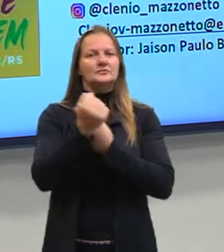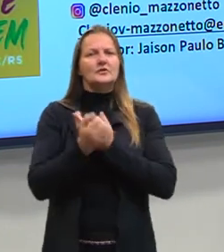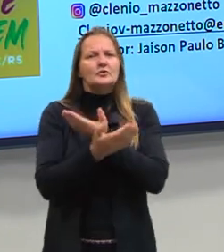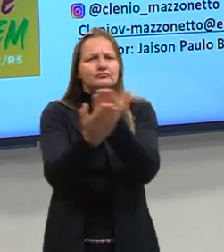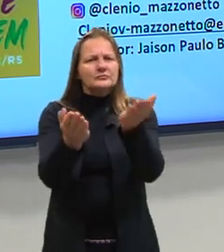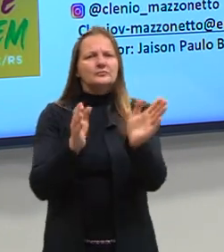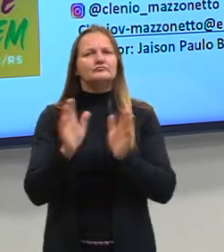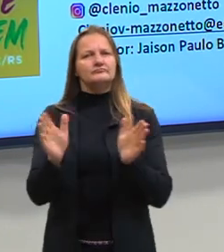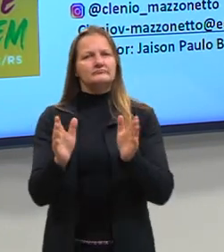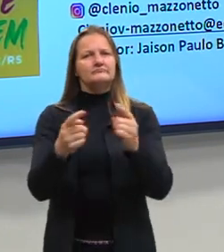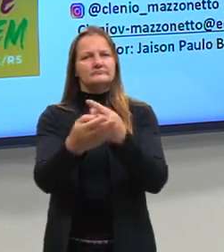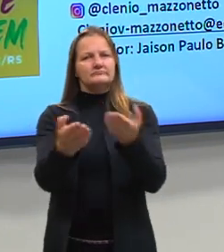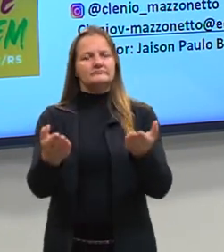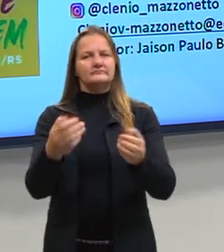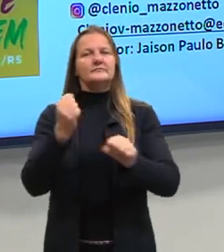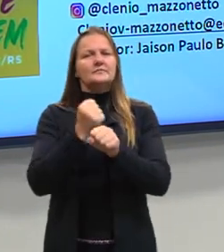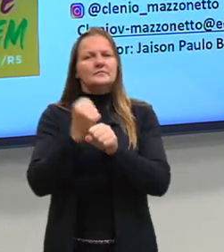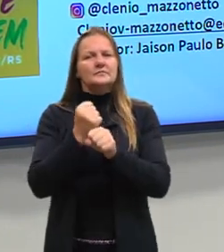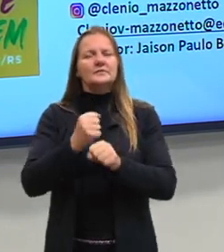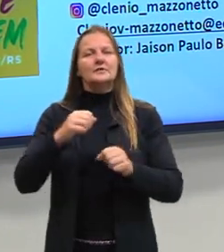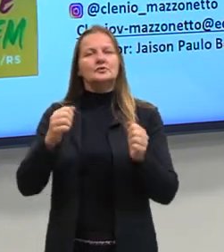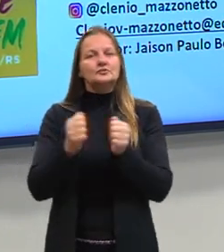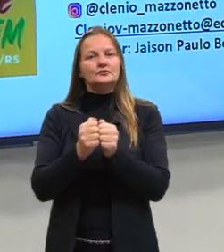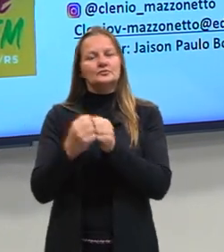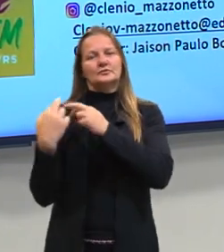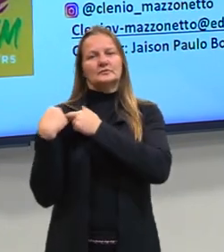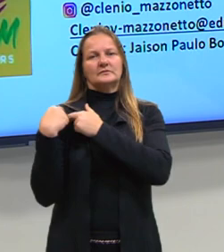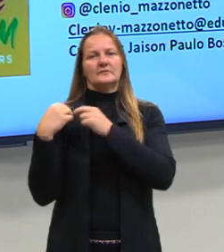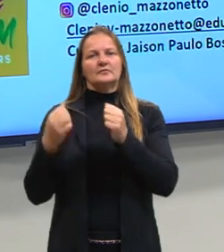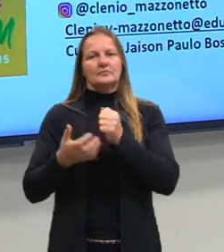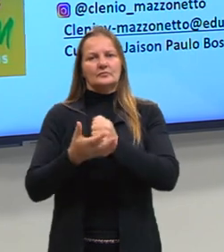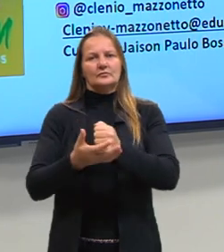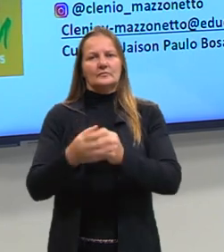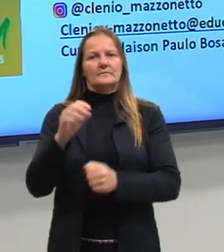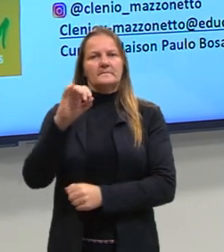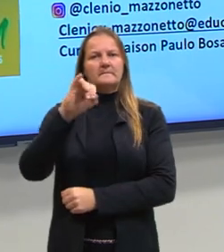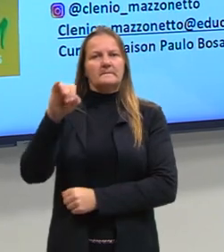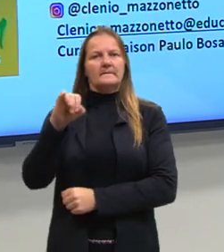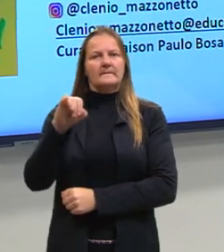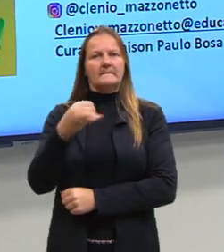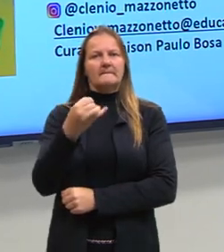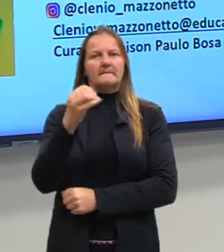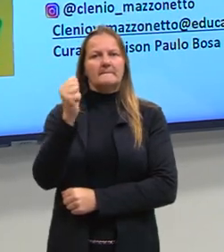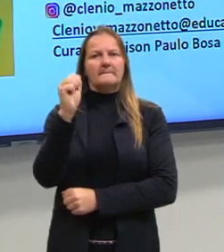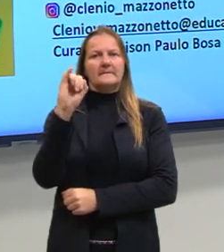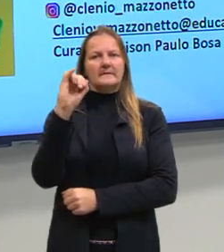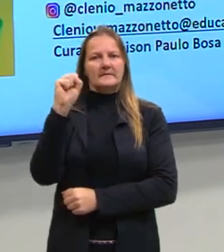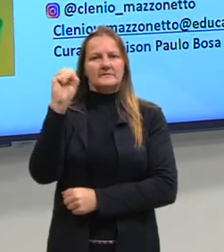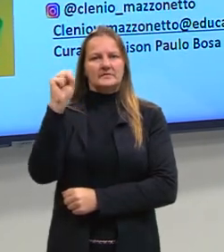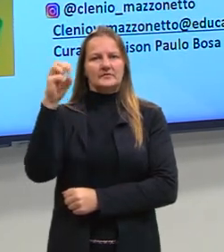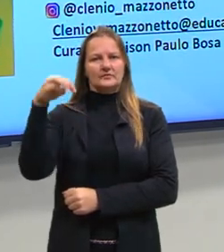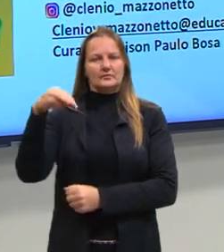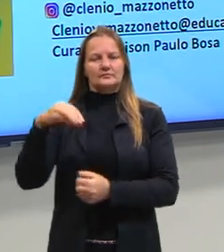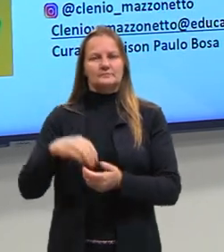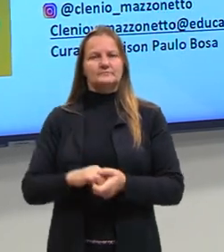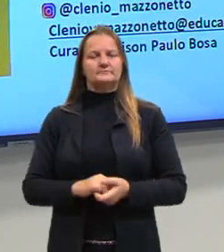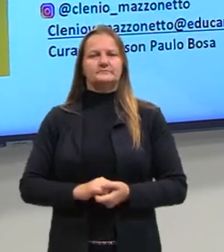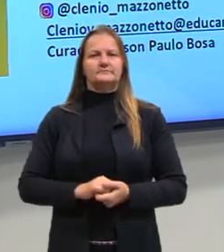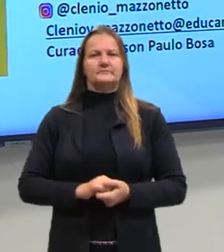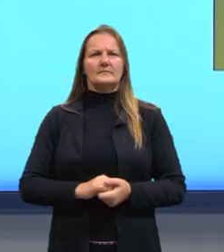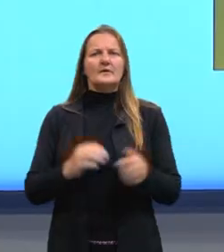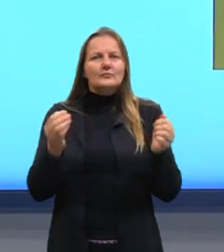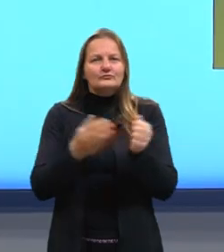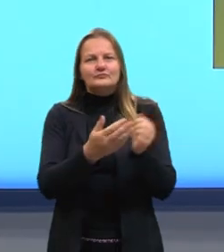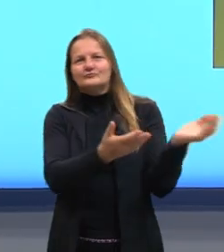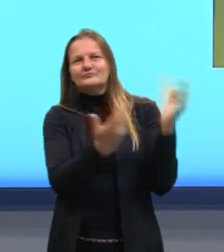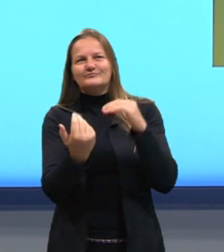você, também produzida pelo curador desse nosso componente curricular que é o Jaysson Paulo, ok? Então vamos